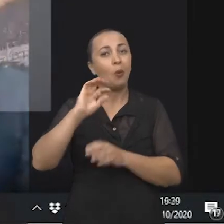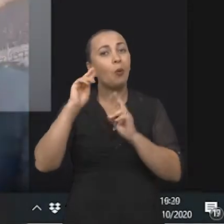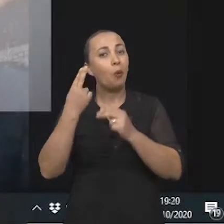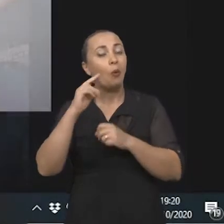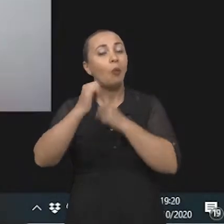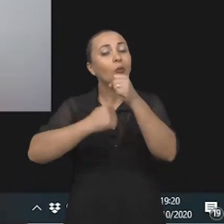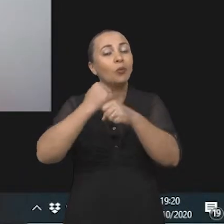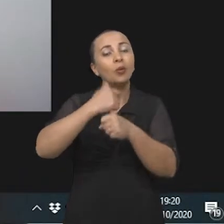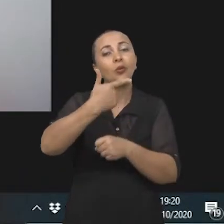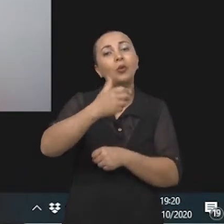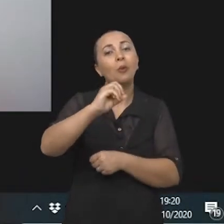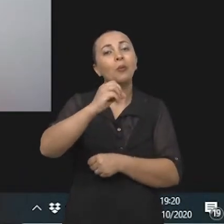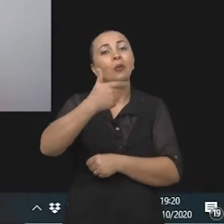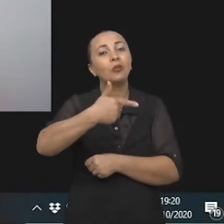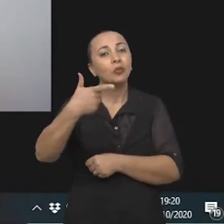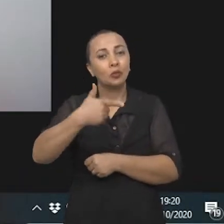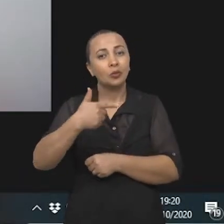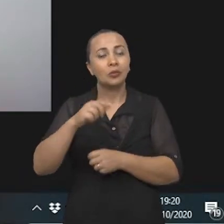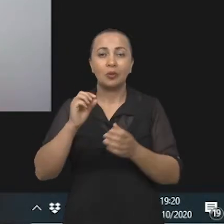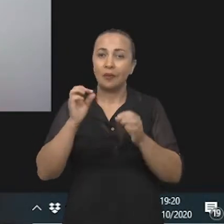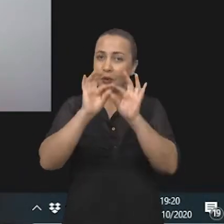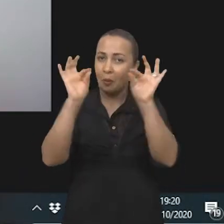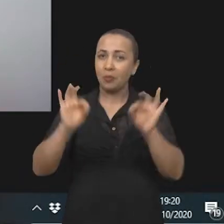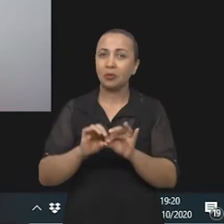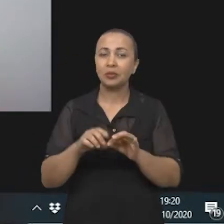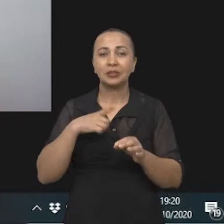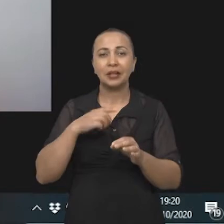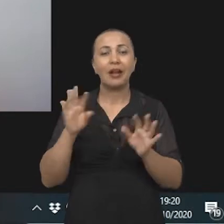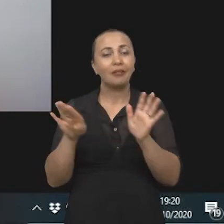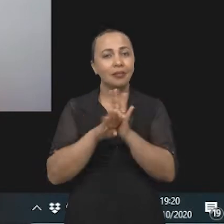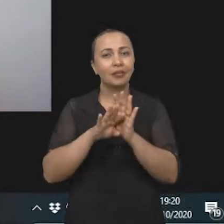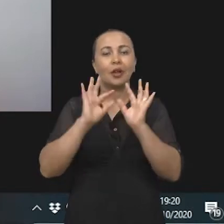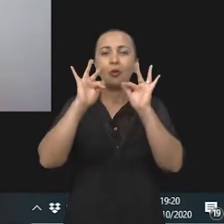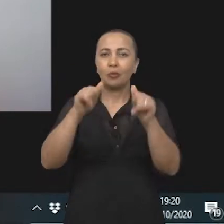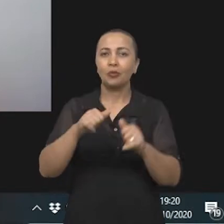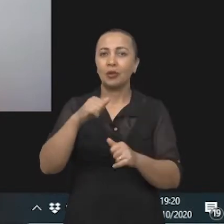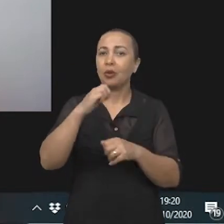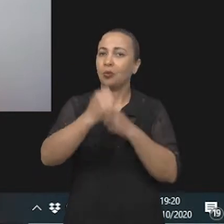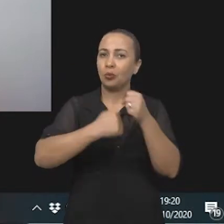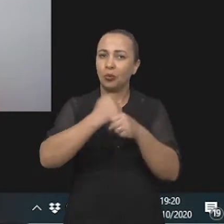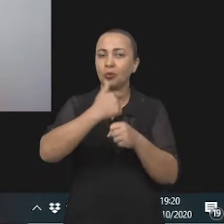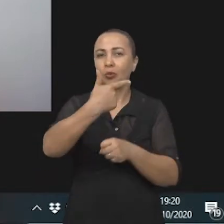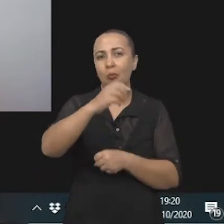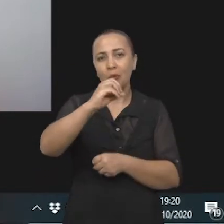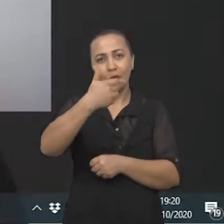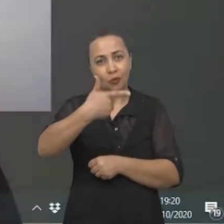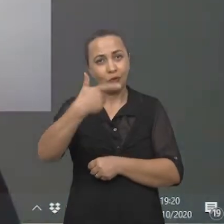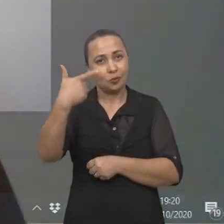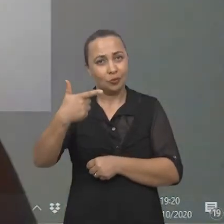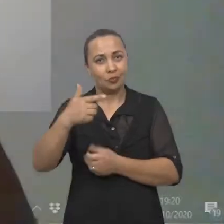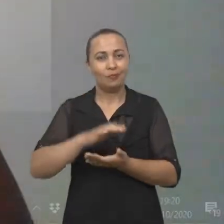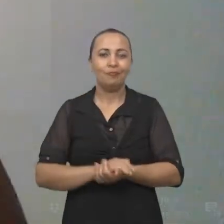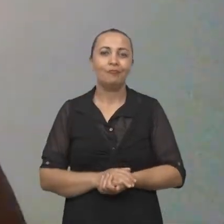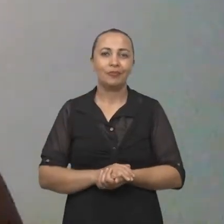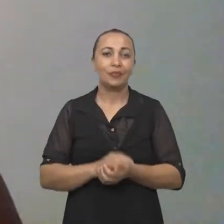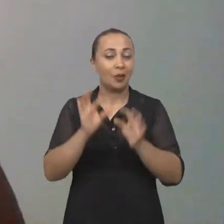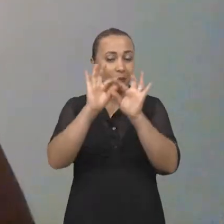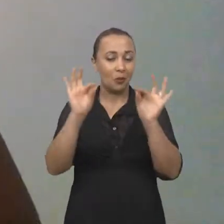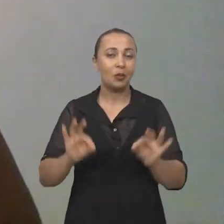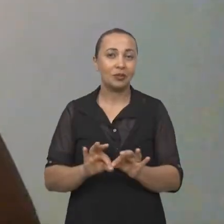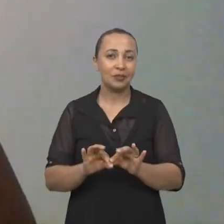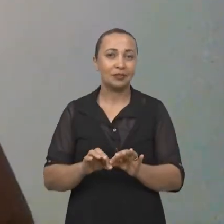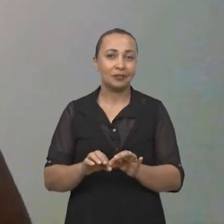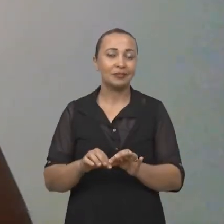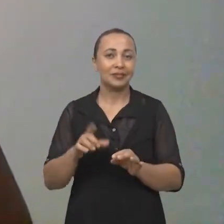2002, uma vez que o projeto tem vigência até o final de 2022. Bom, esse projeto,